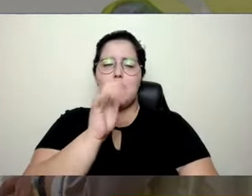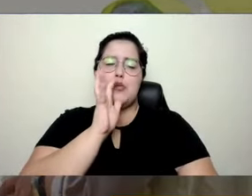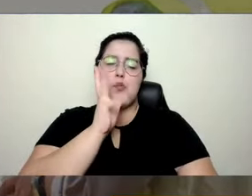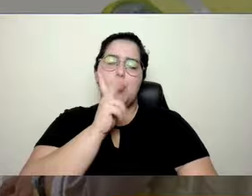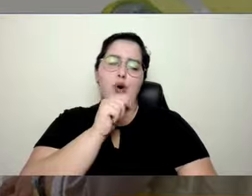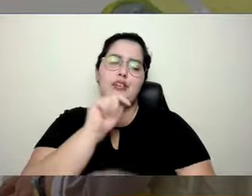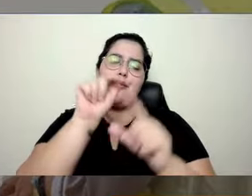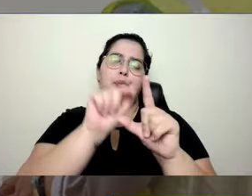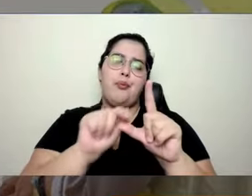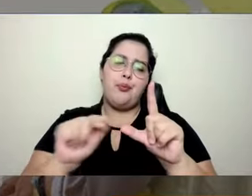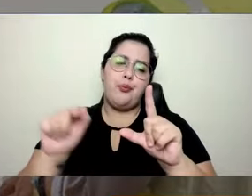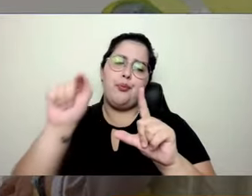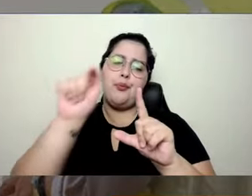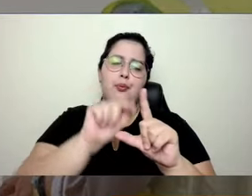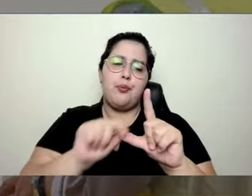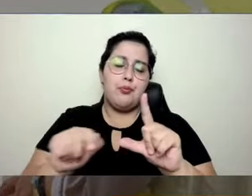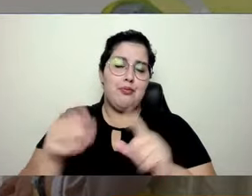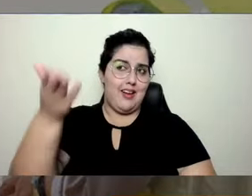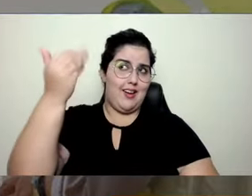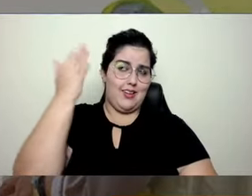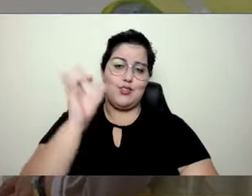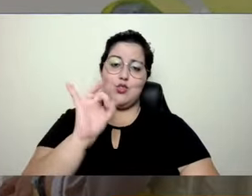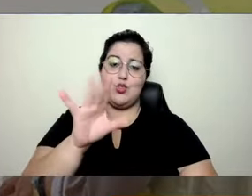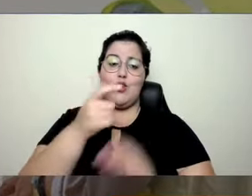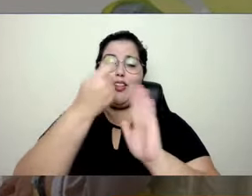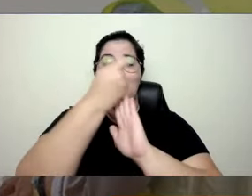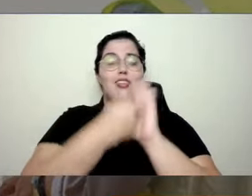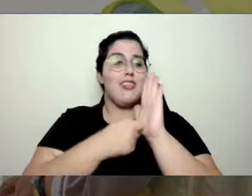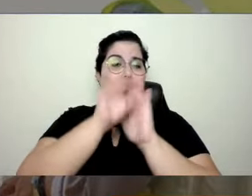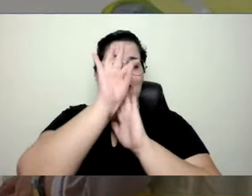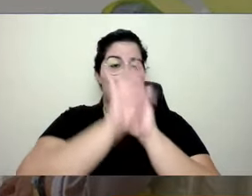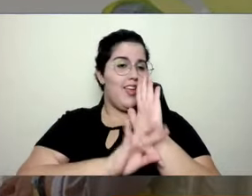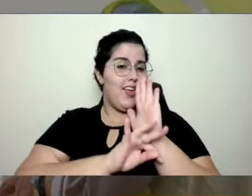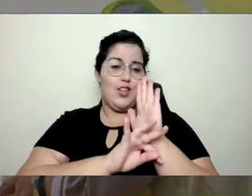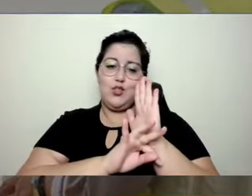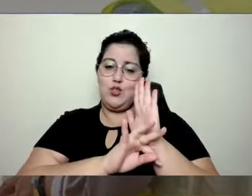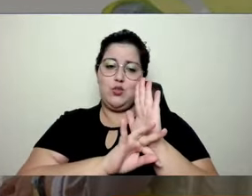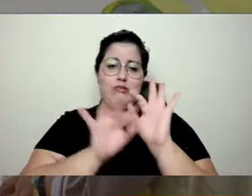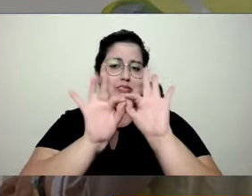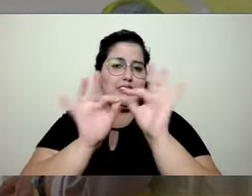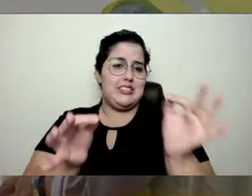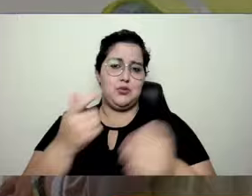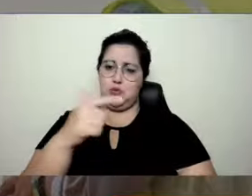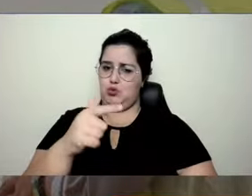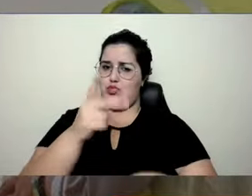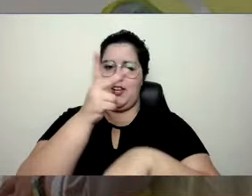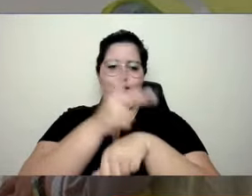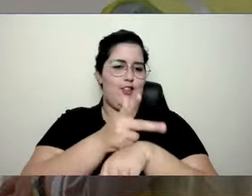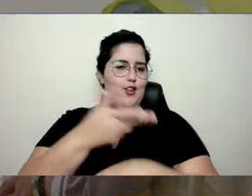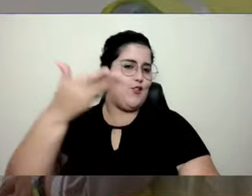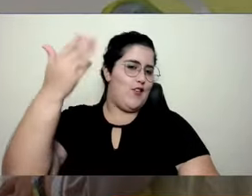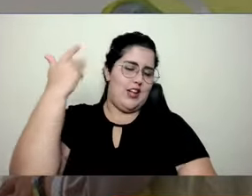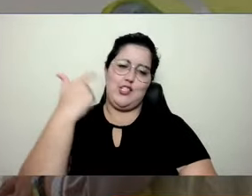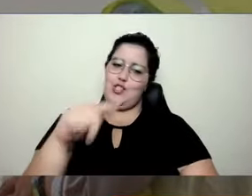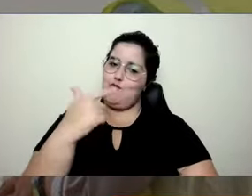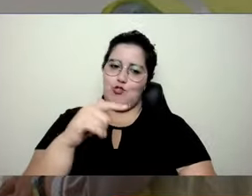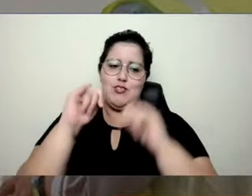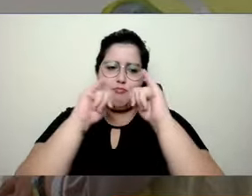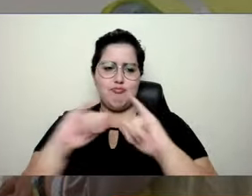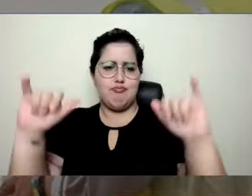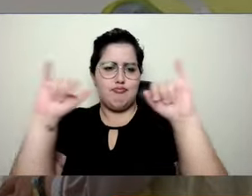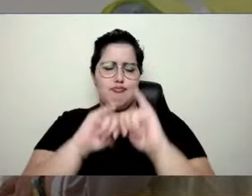lia, a gente só lia, ele não tinha interação, não tinha hipermídia, não tinha um vídeo, um anúncio que